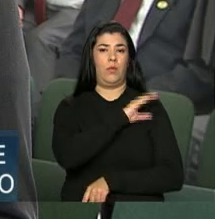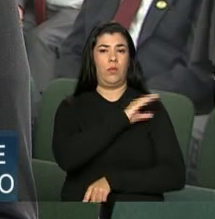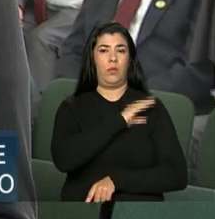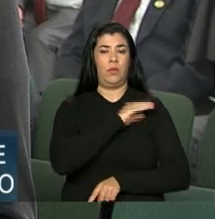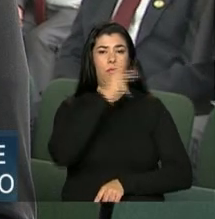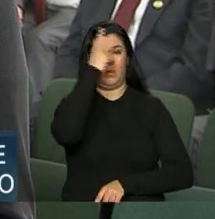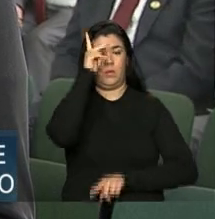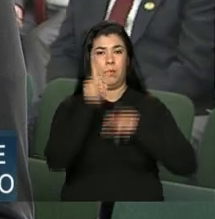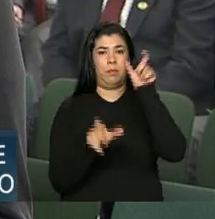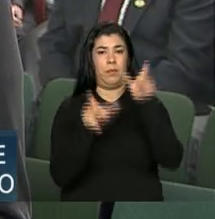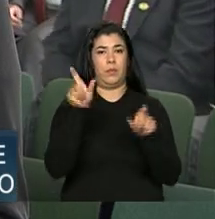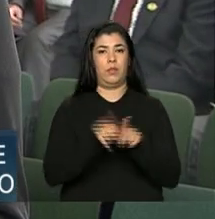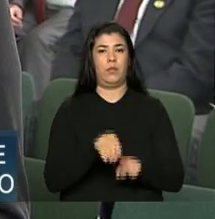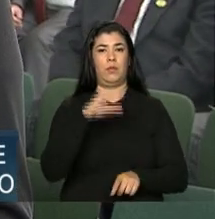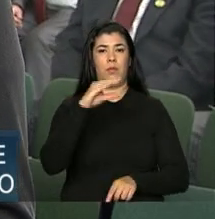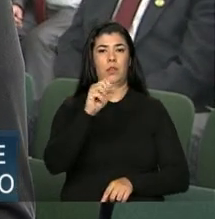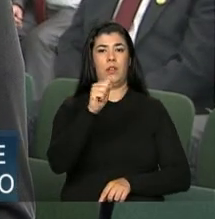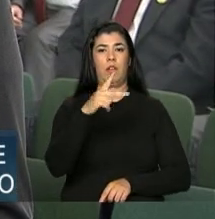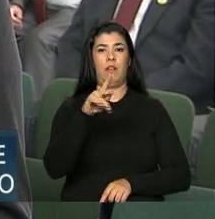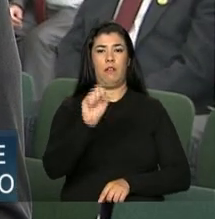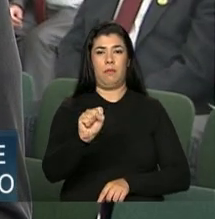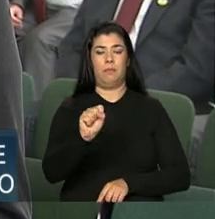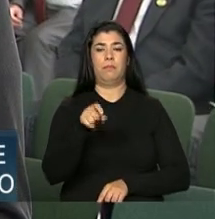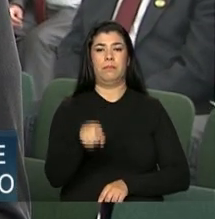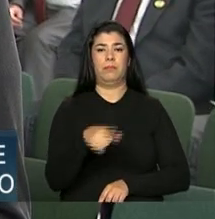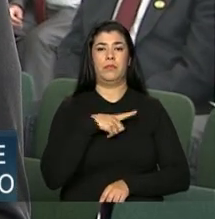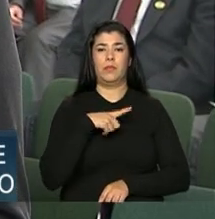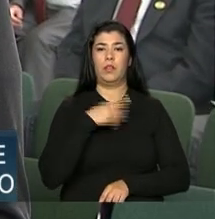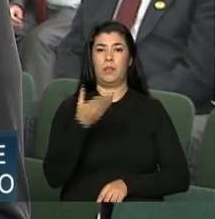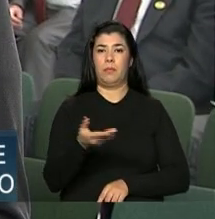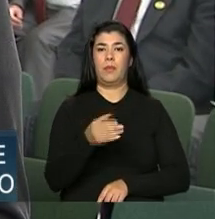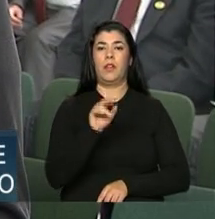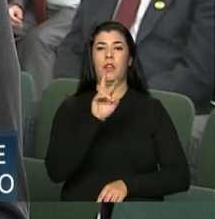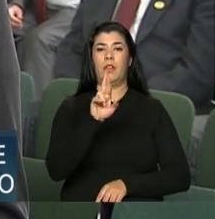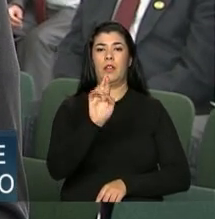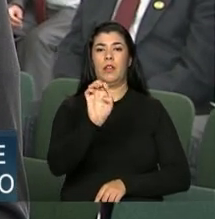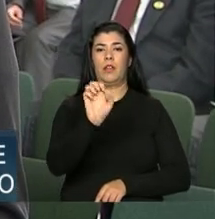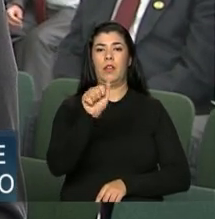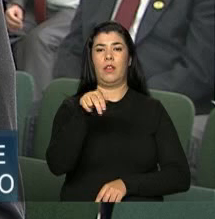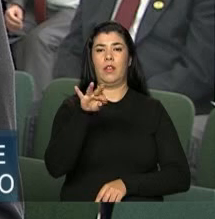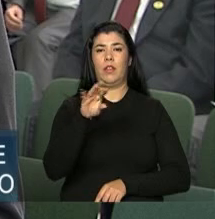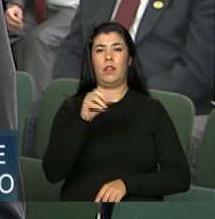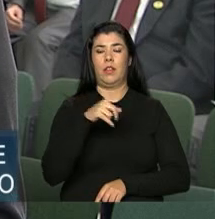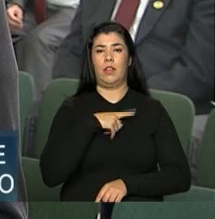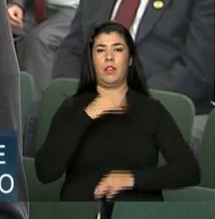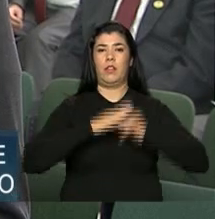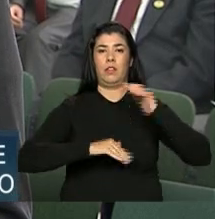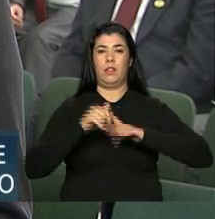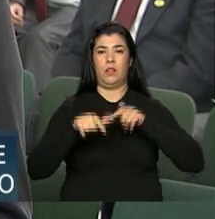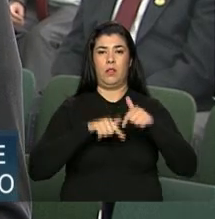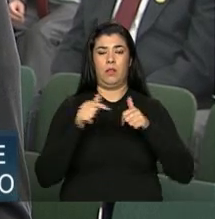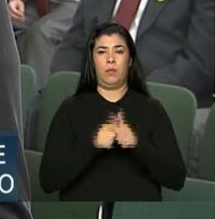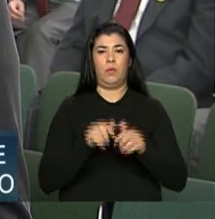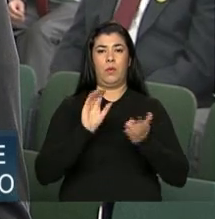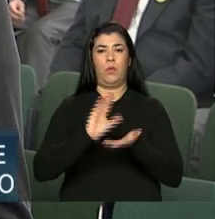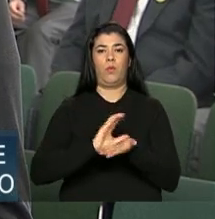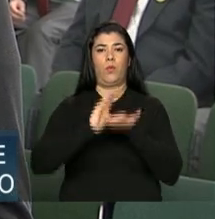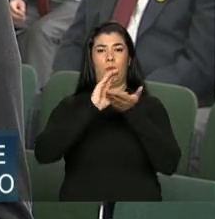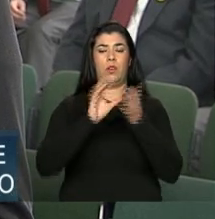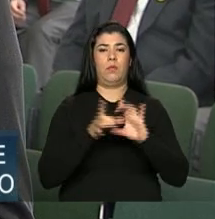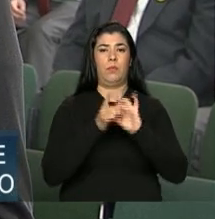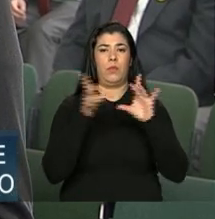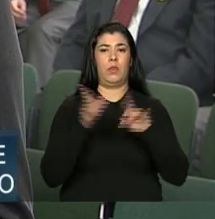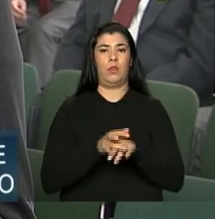Pessoal de Nível Superior, o CAPS. Além disso, Renato Janine Ribeiro atuou como membro do Conselho Deliberativo do